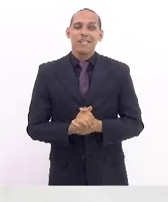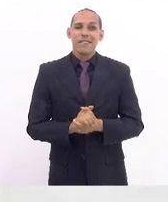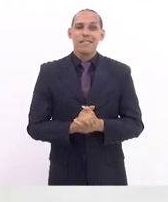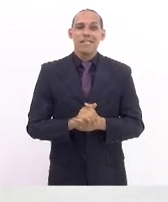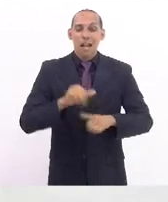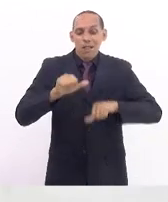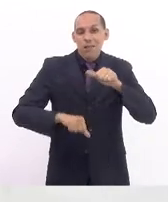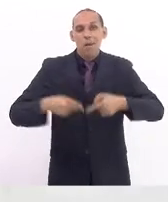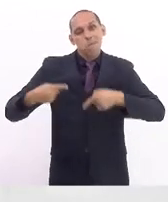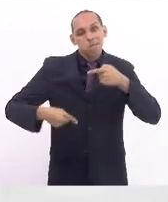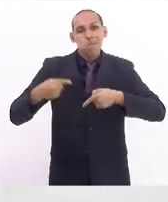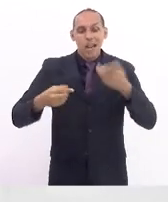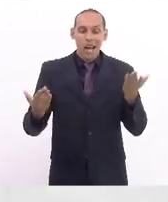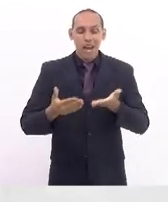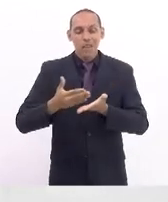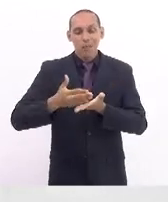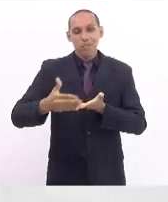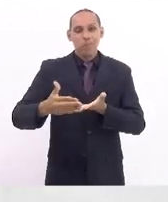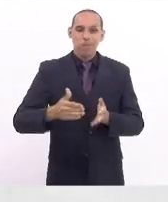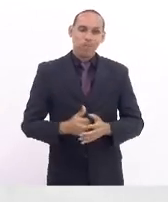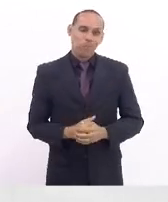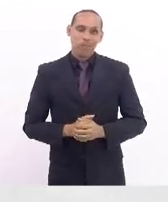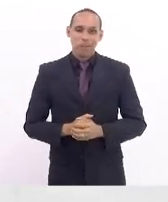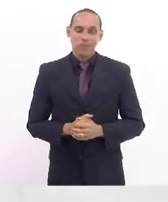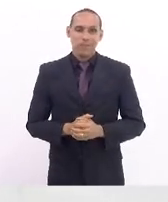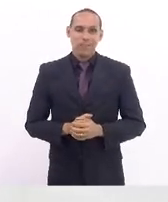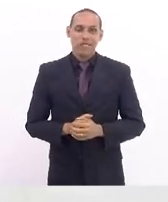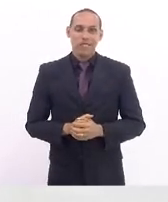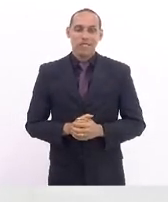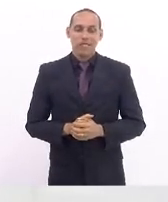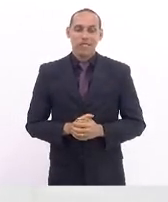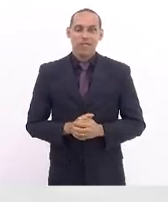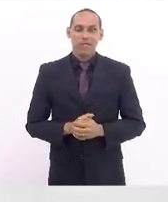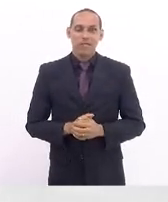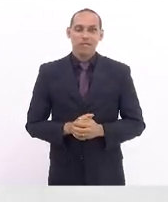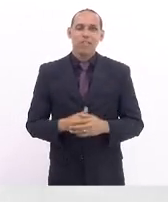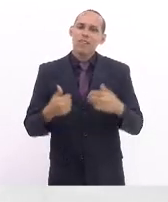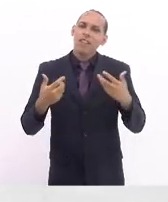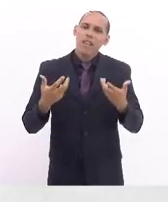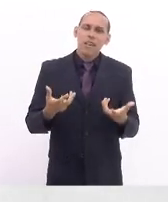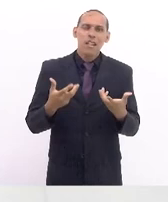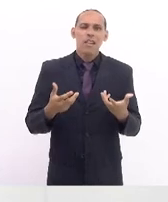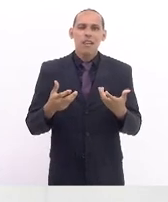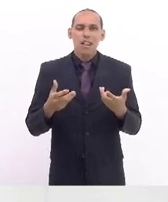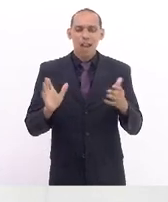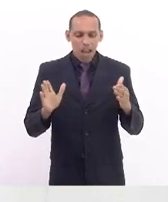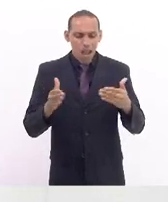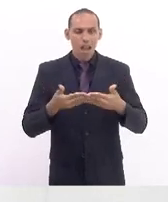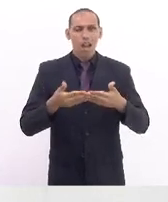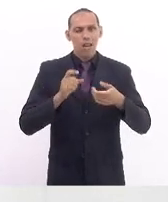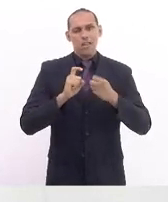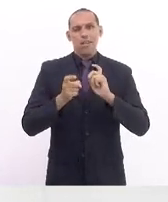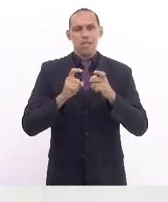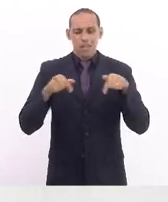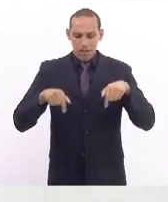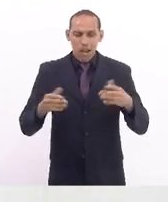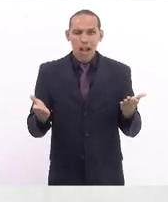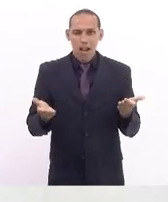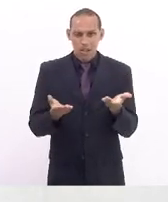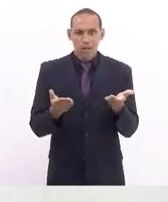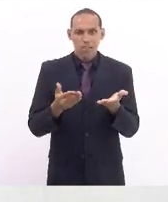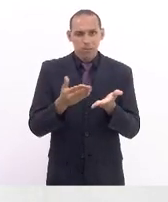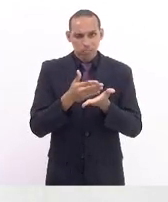debate no expediente inicial, e eu queria encerrar essa sessão do expediente inicial, na